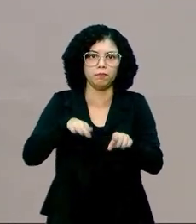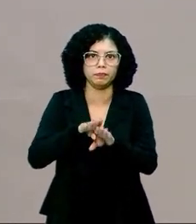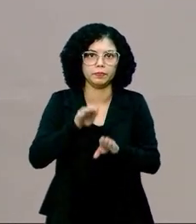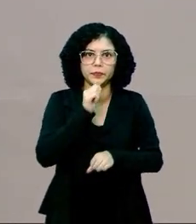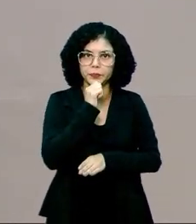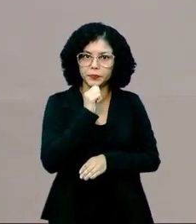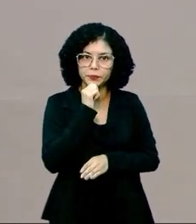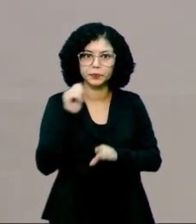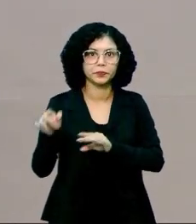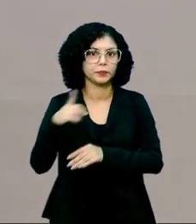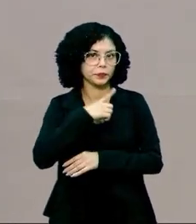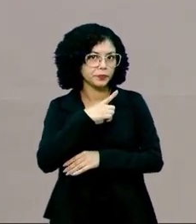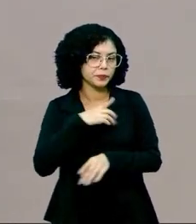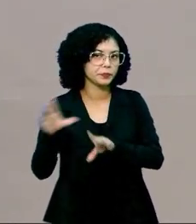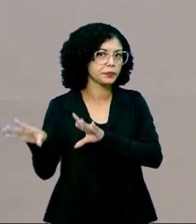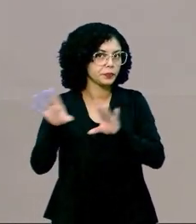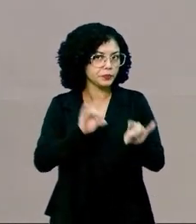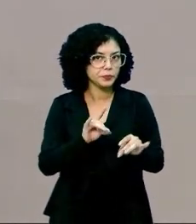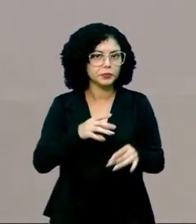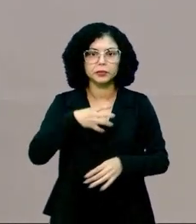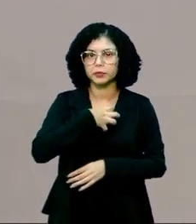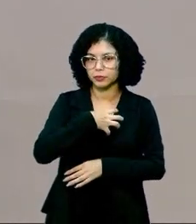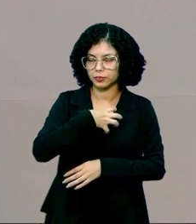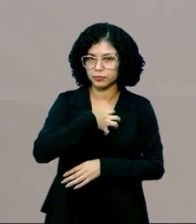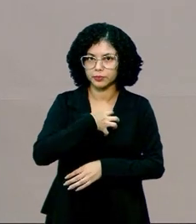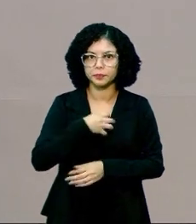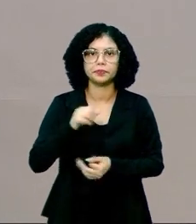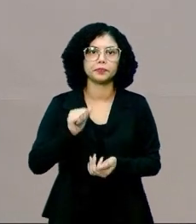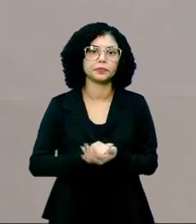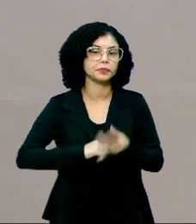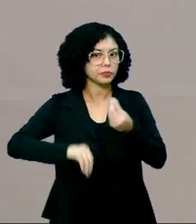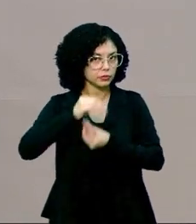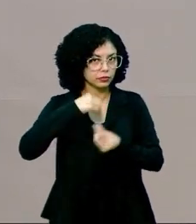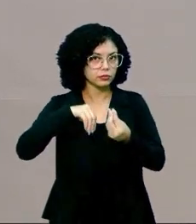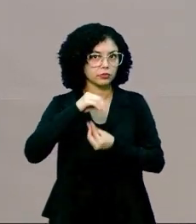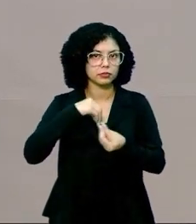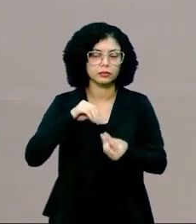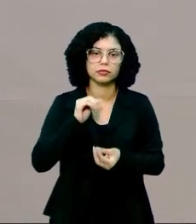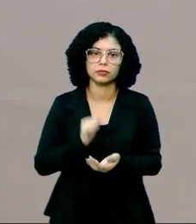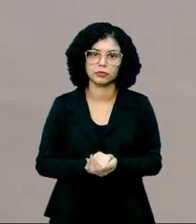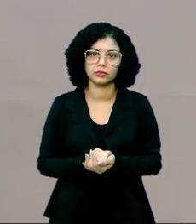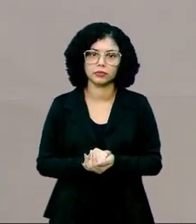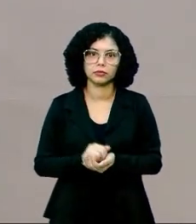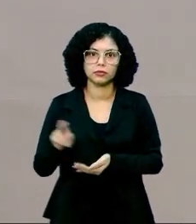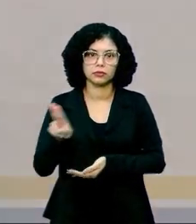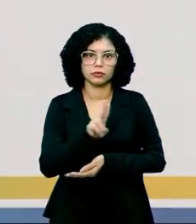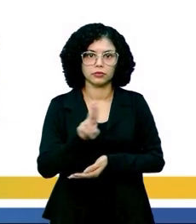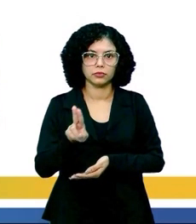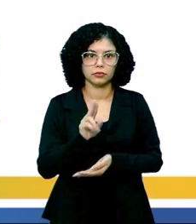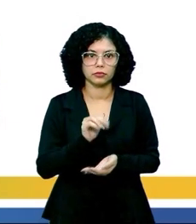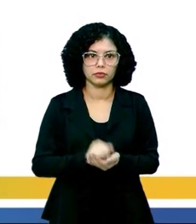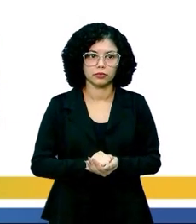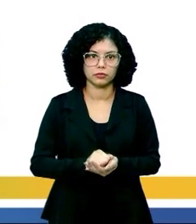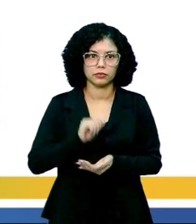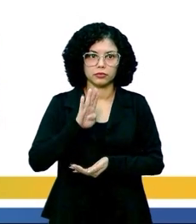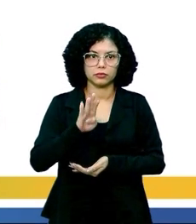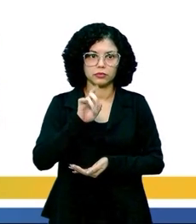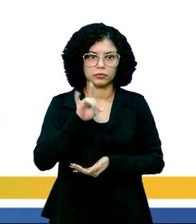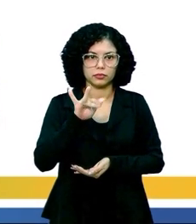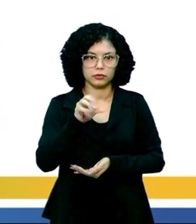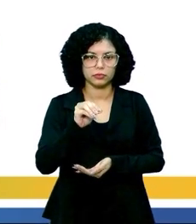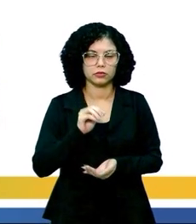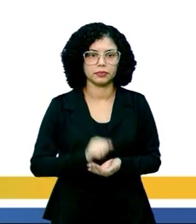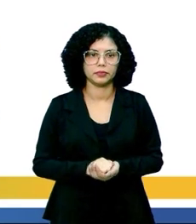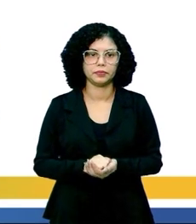tá certo? E a partir desse momento, essa comida misturada com a saliva, ele vai ser chamado de bolo alimentar,